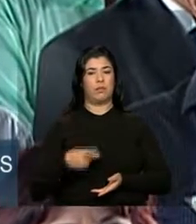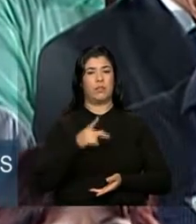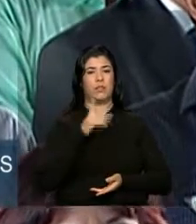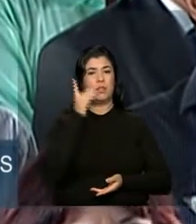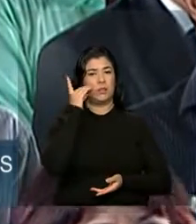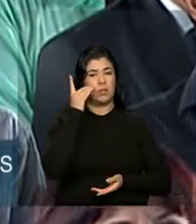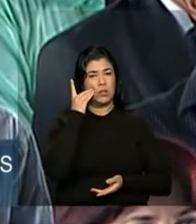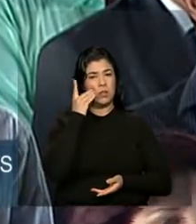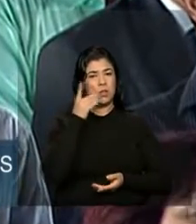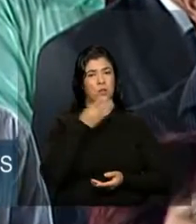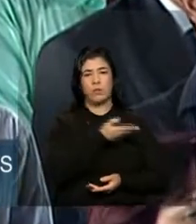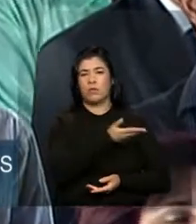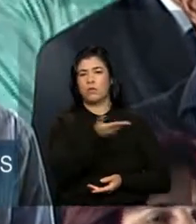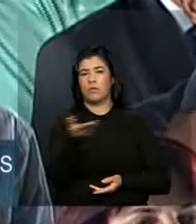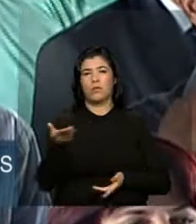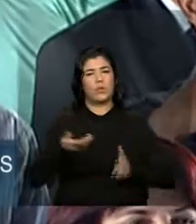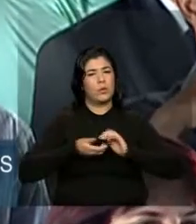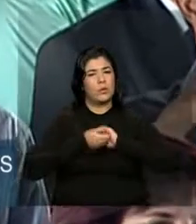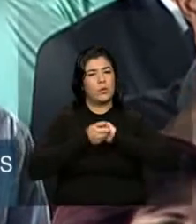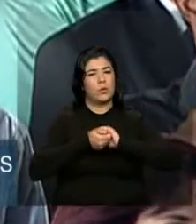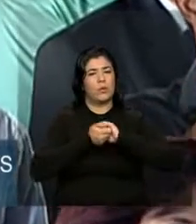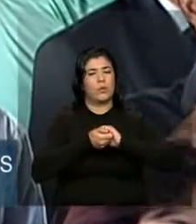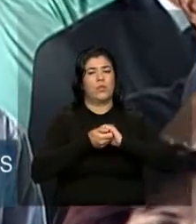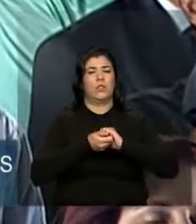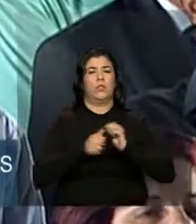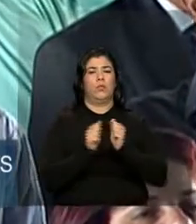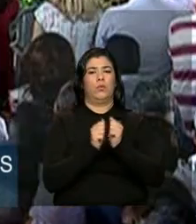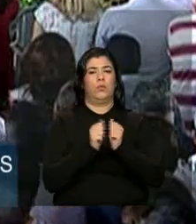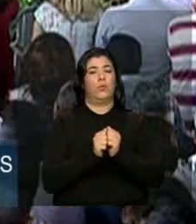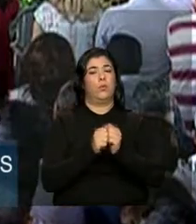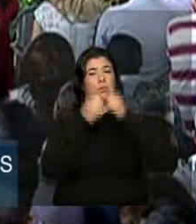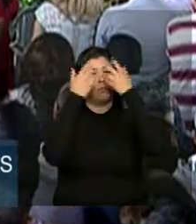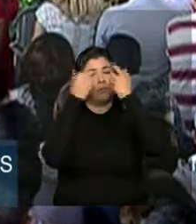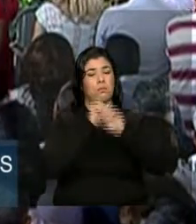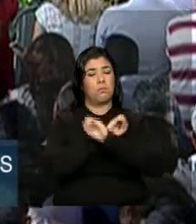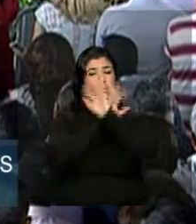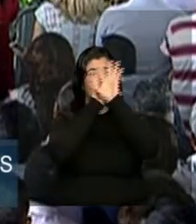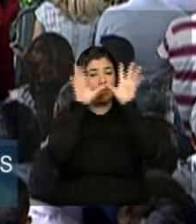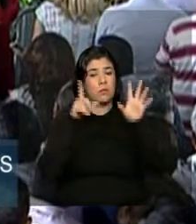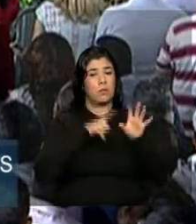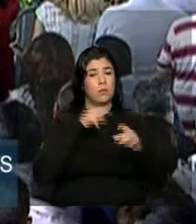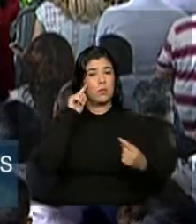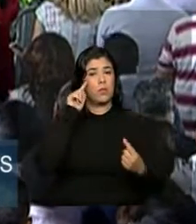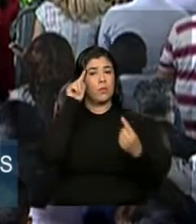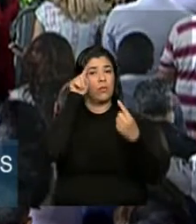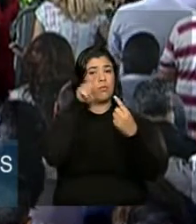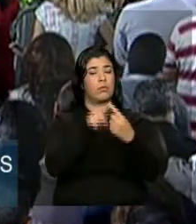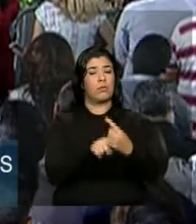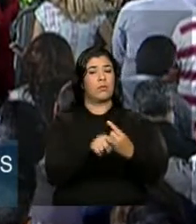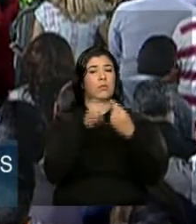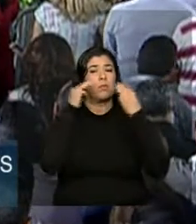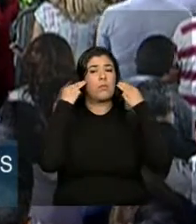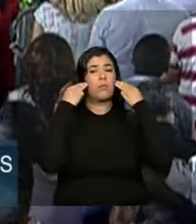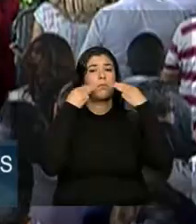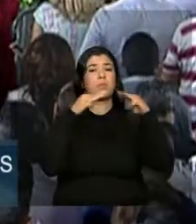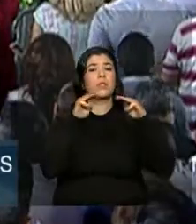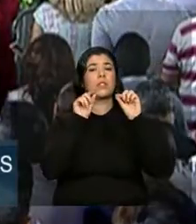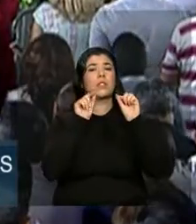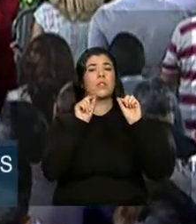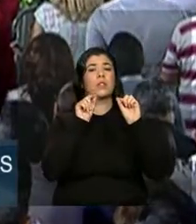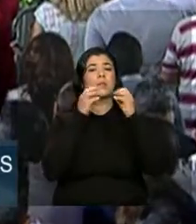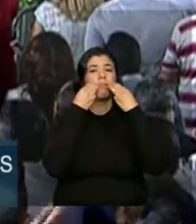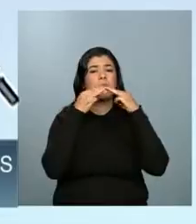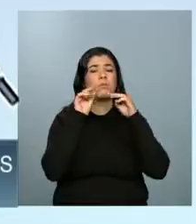governador Pimentel e todos os companheiros. Eu vejo que nós temos uma missão, uma vocação.